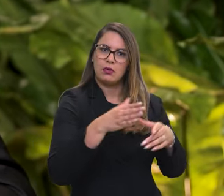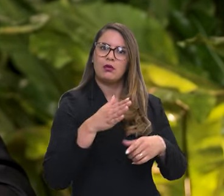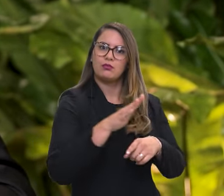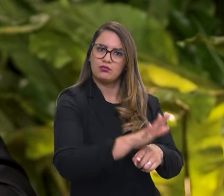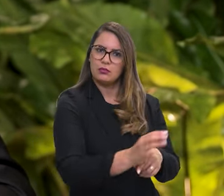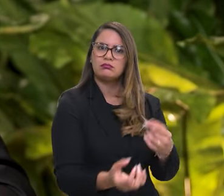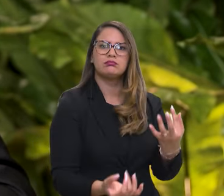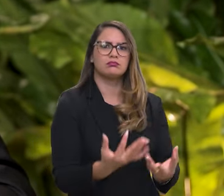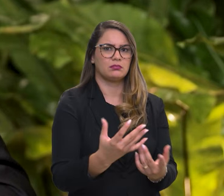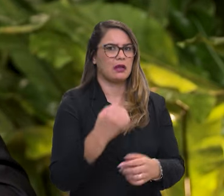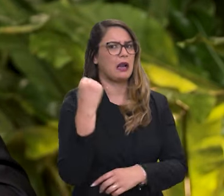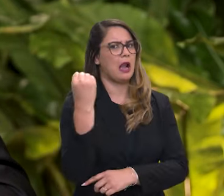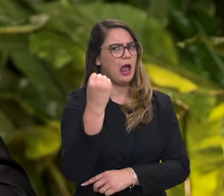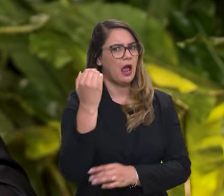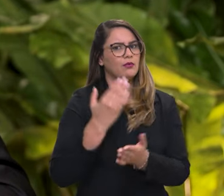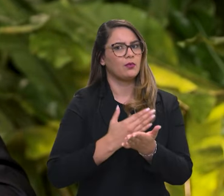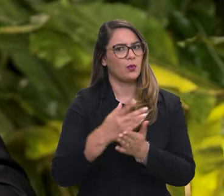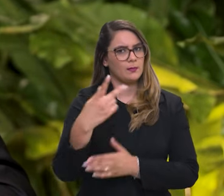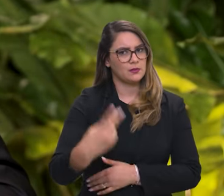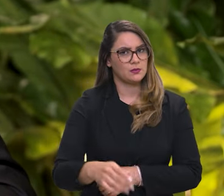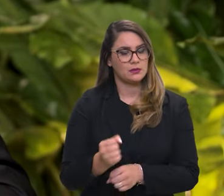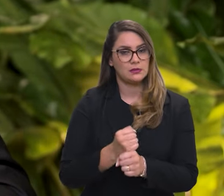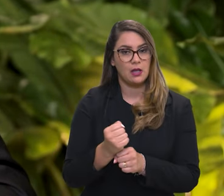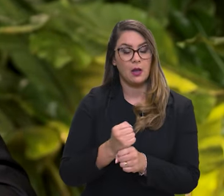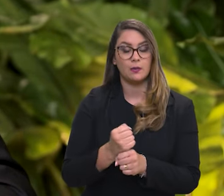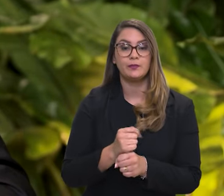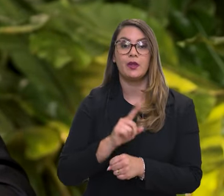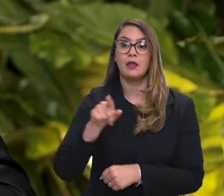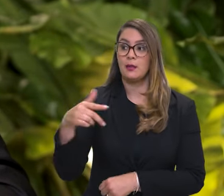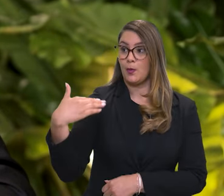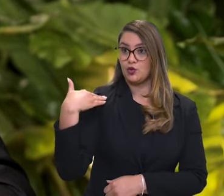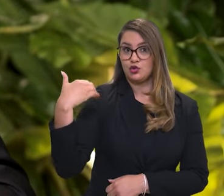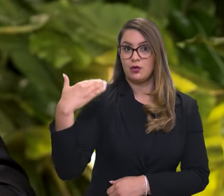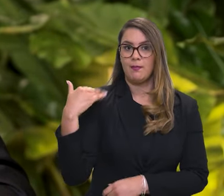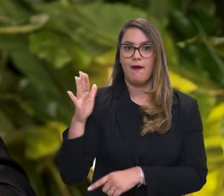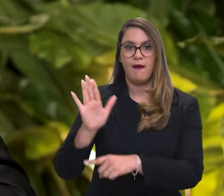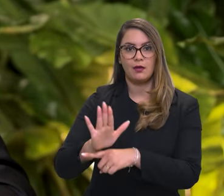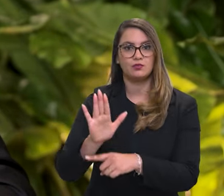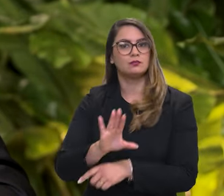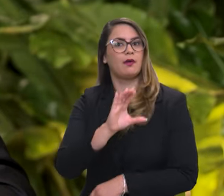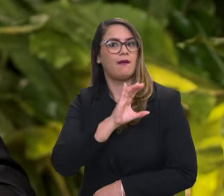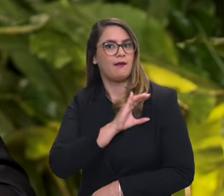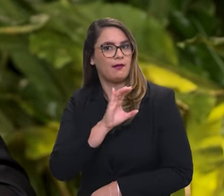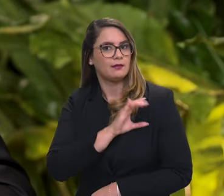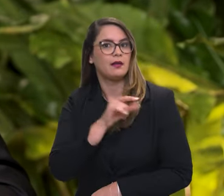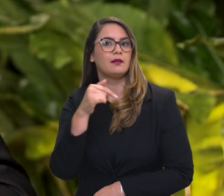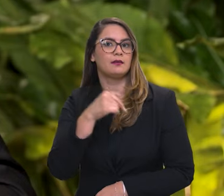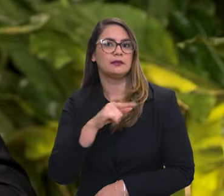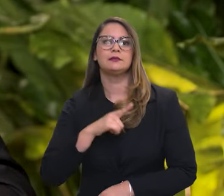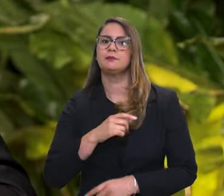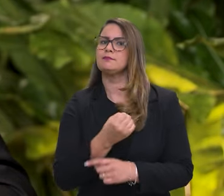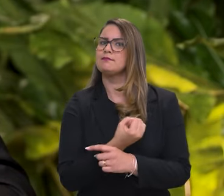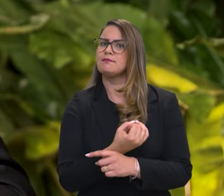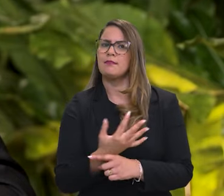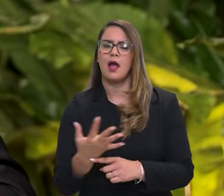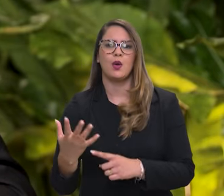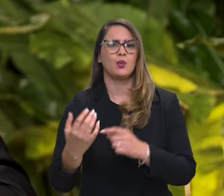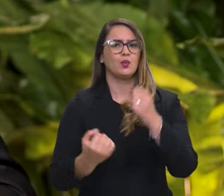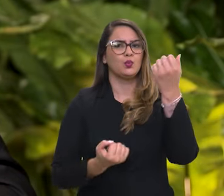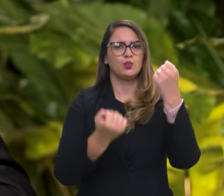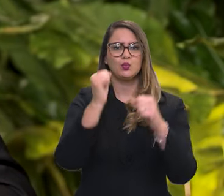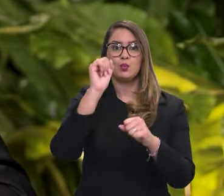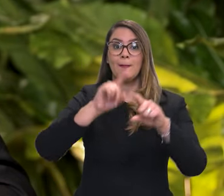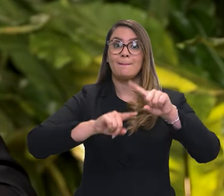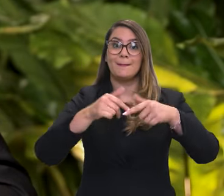do ano. Depois a gente foi chamado a ajudar no Canadá. O Canadá tem uma das maiores indústrias de equipamentos para